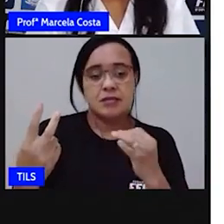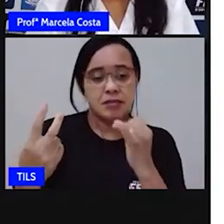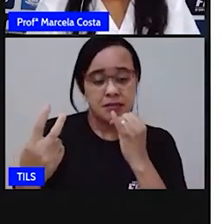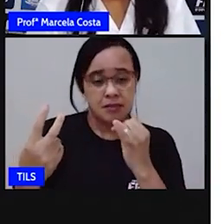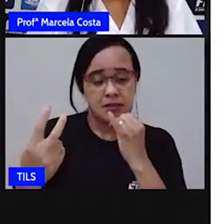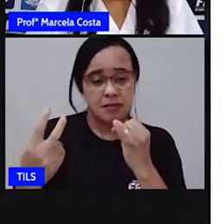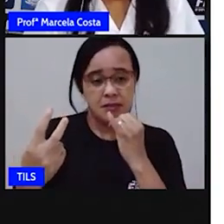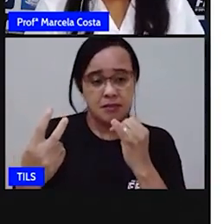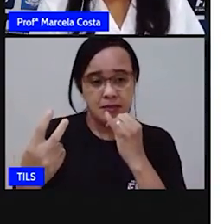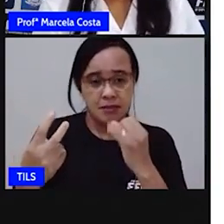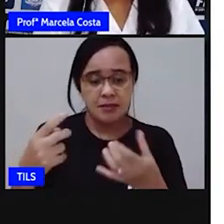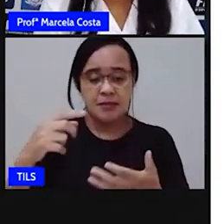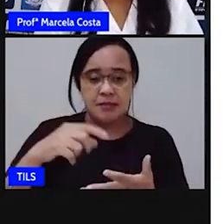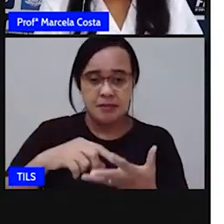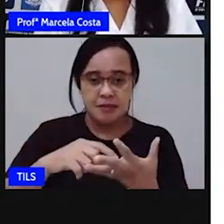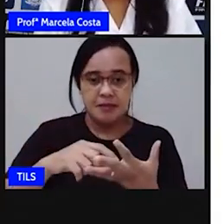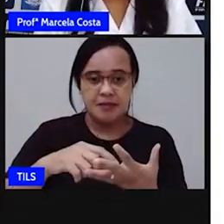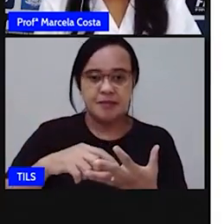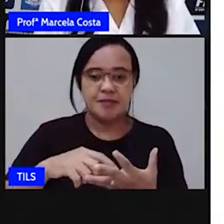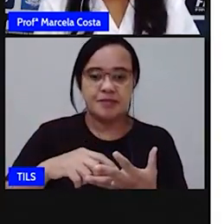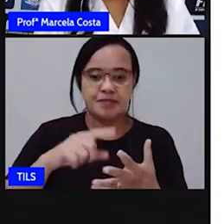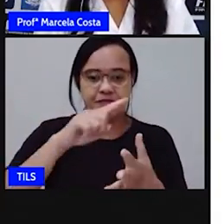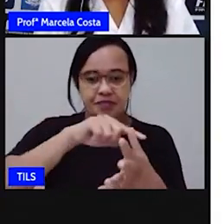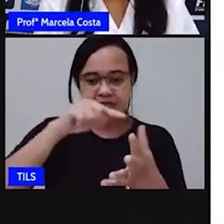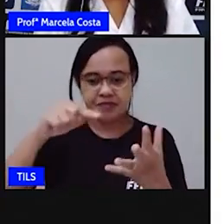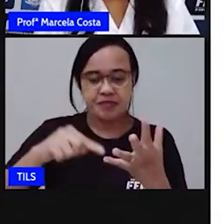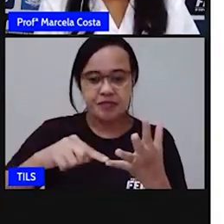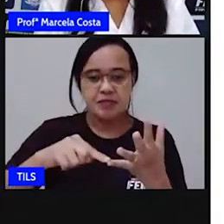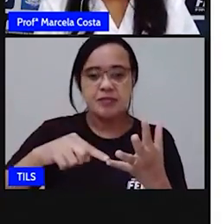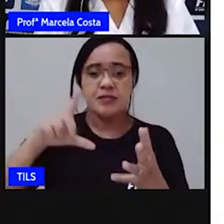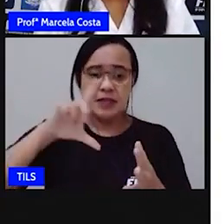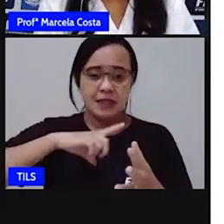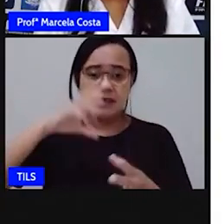vogal. Vamos ver. outro exemplo.